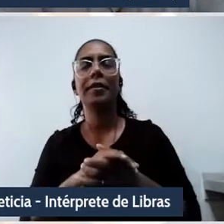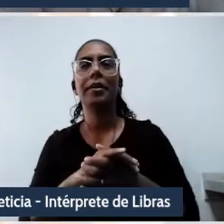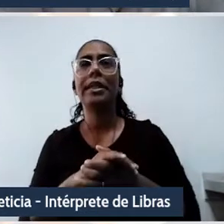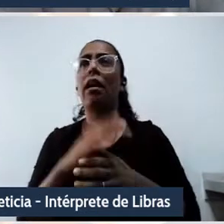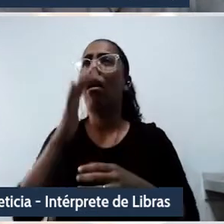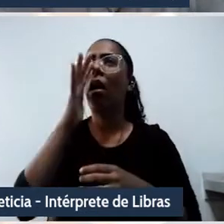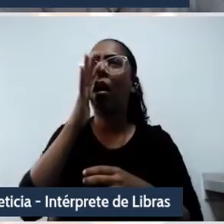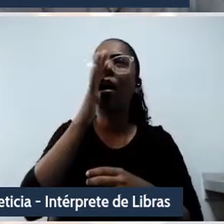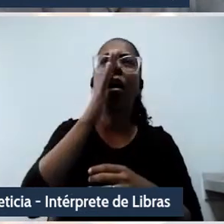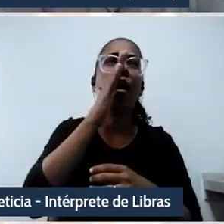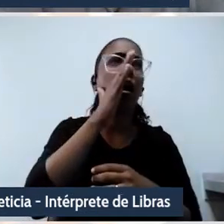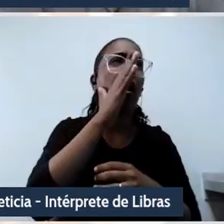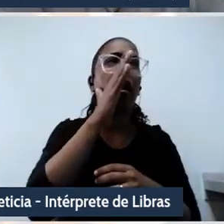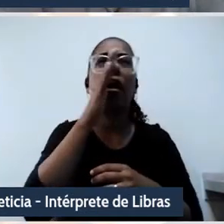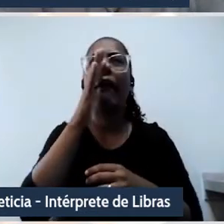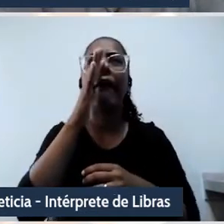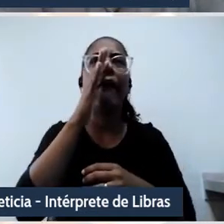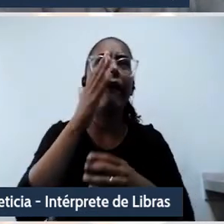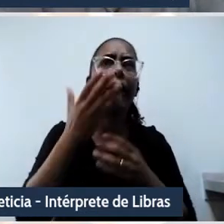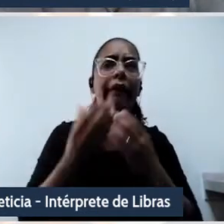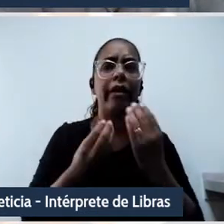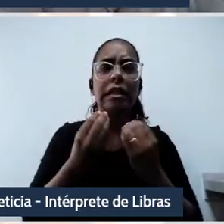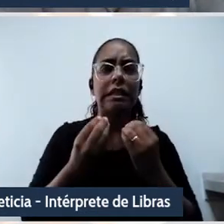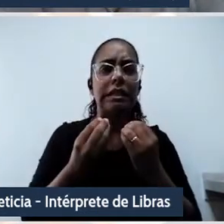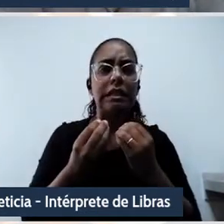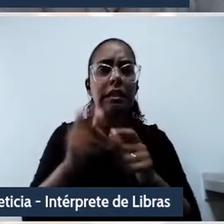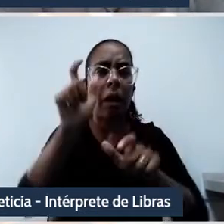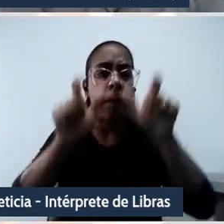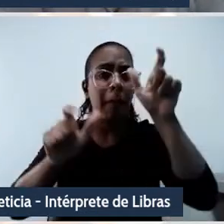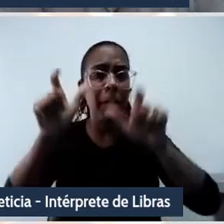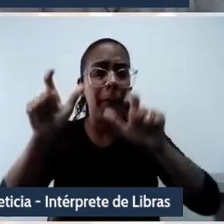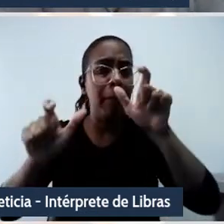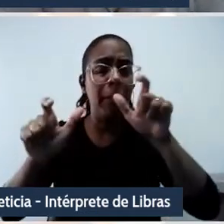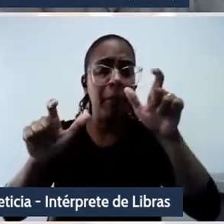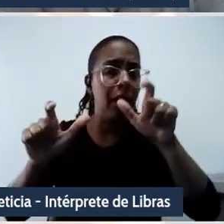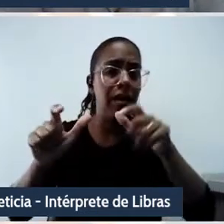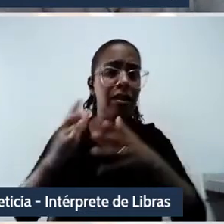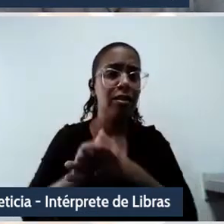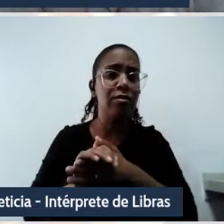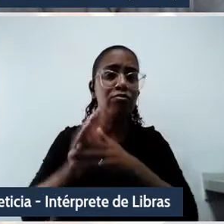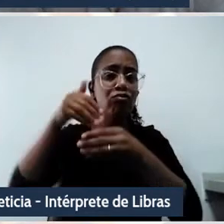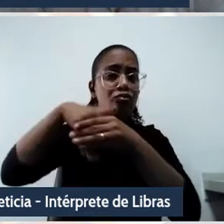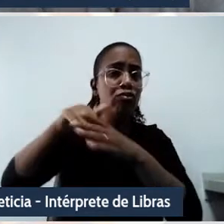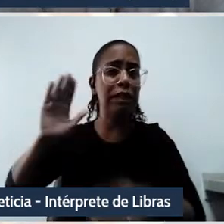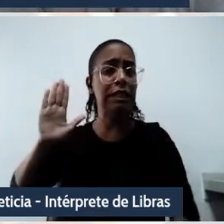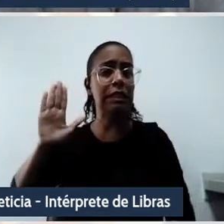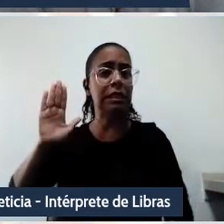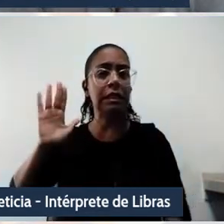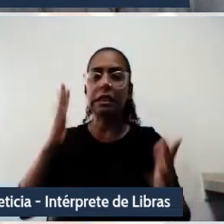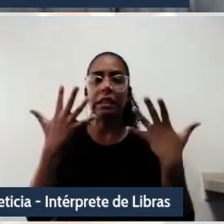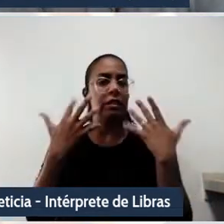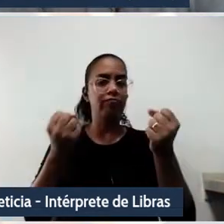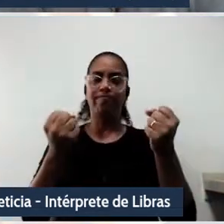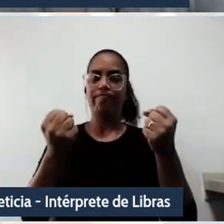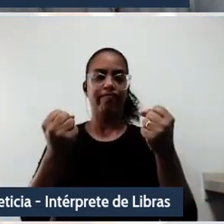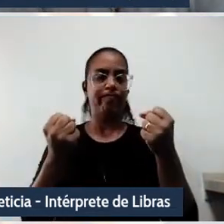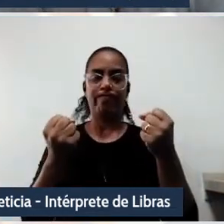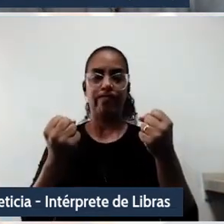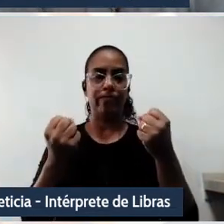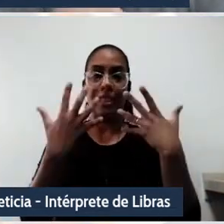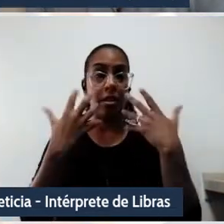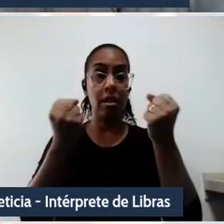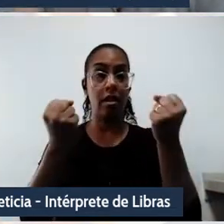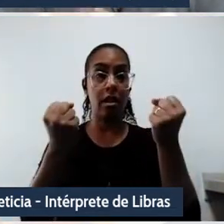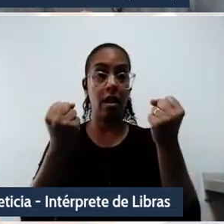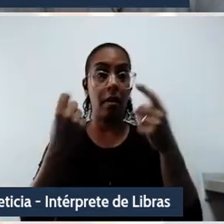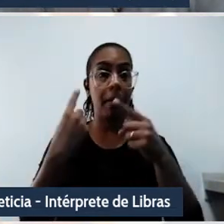episódios de eleitores inconformados com a realidade das eleições presidenciais no Brasil. Numa demonstração clara de que